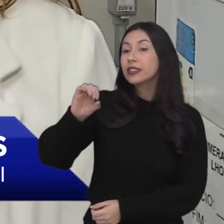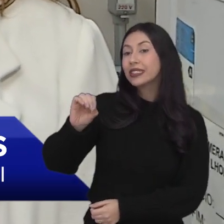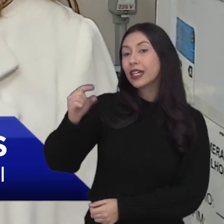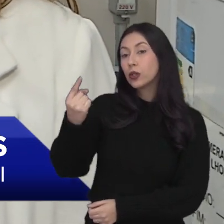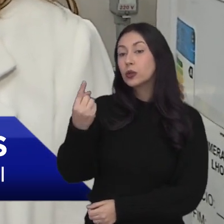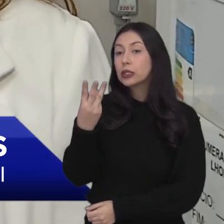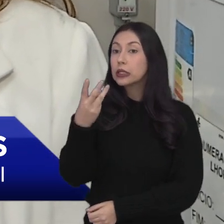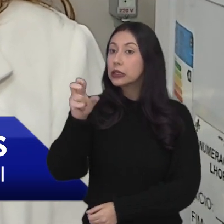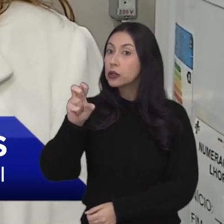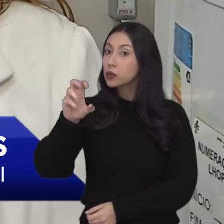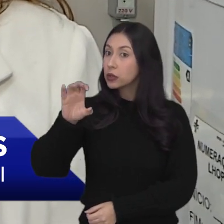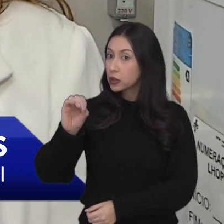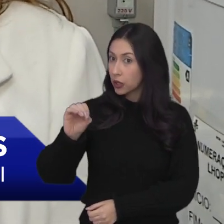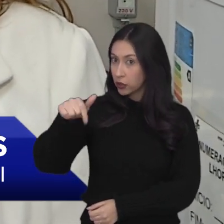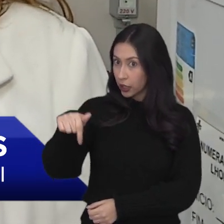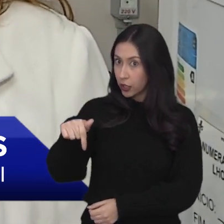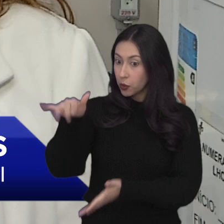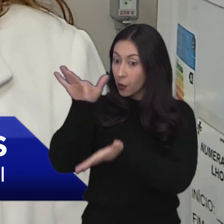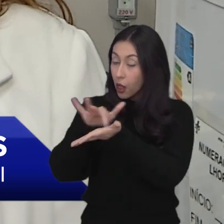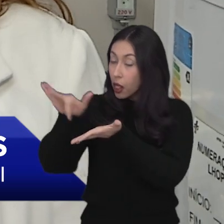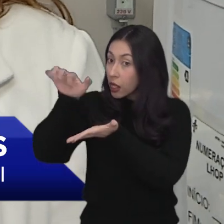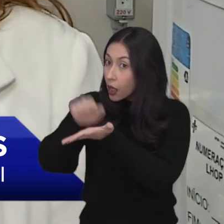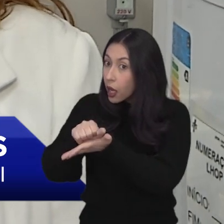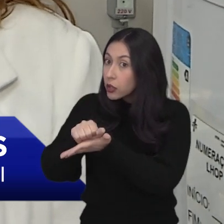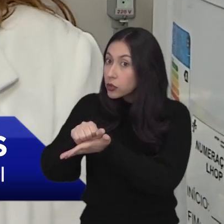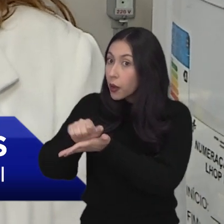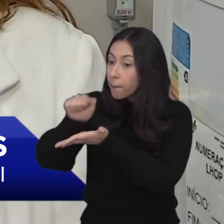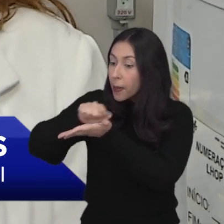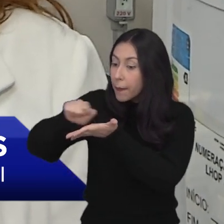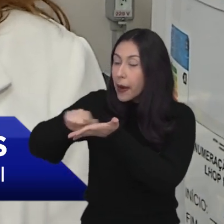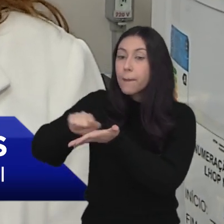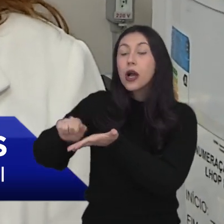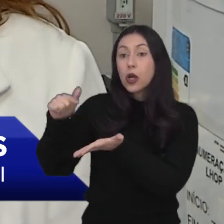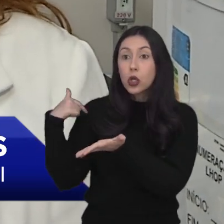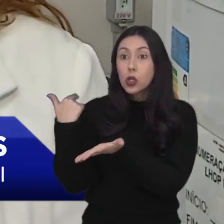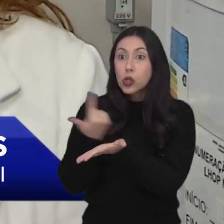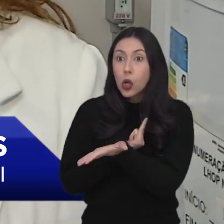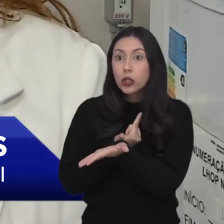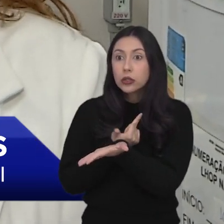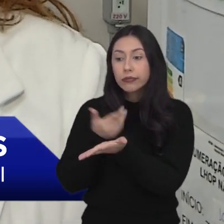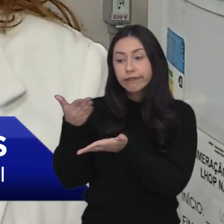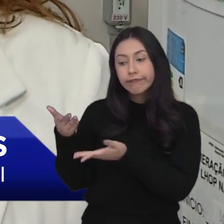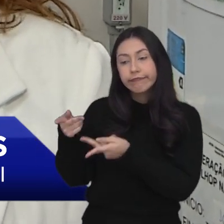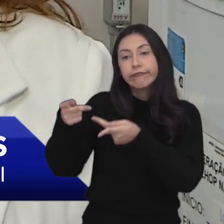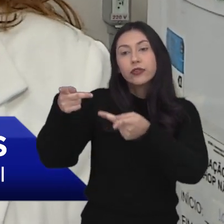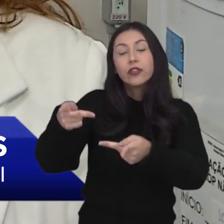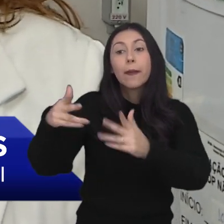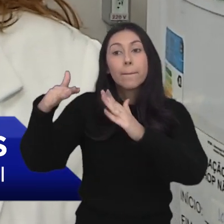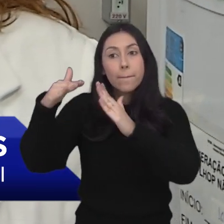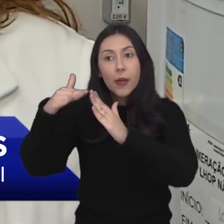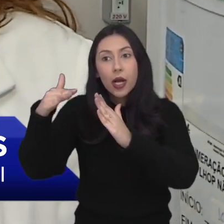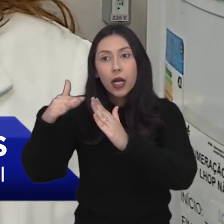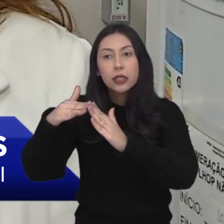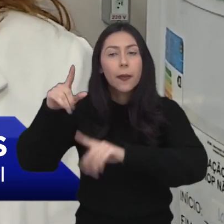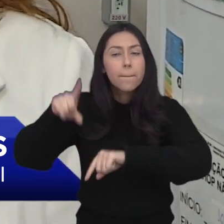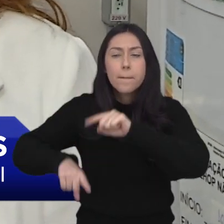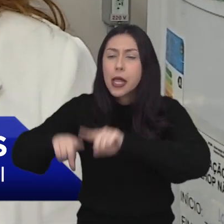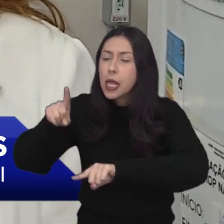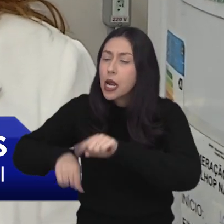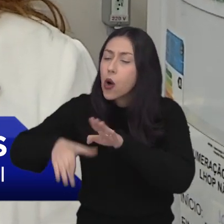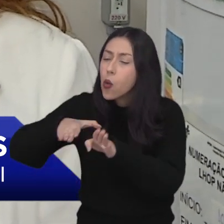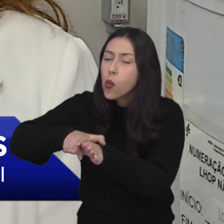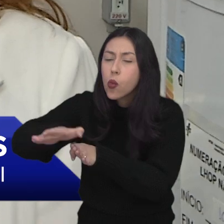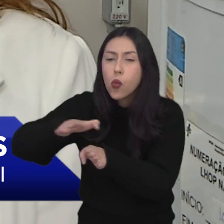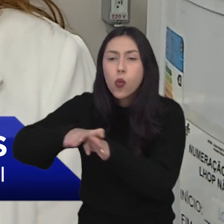3901-3507, ela faz o cadastro por telefone e nós vamos na casa dela na mesma semana. A gente leva todo o